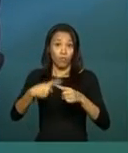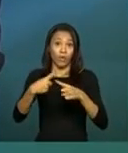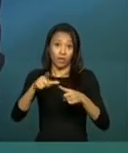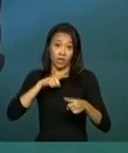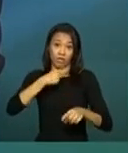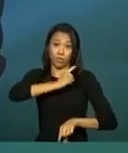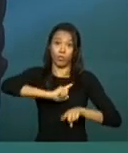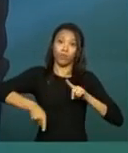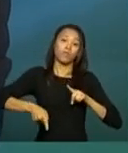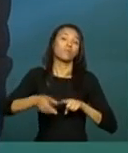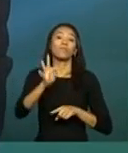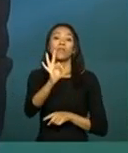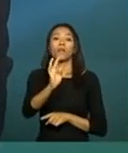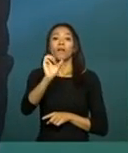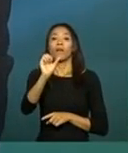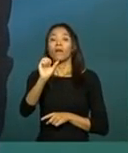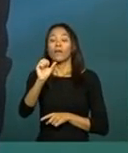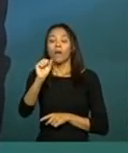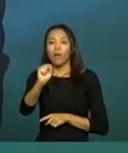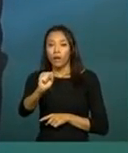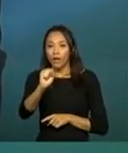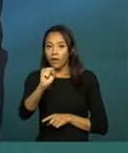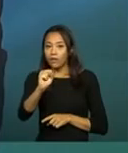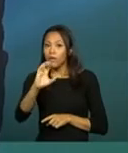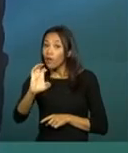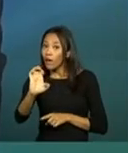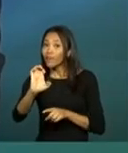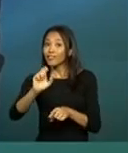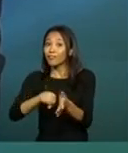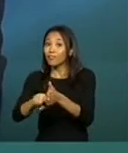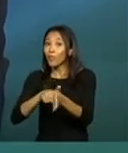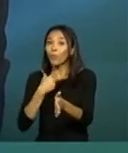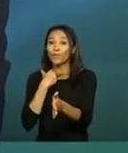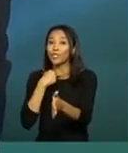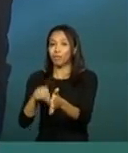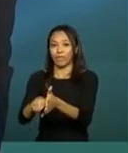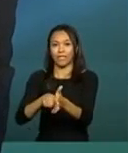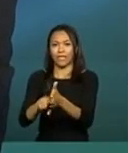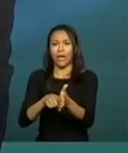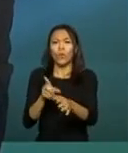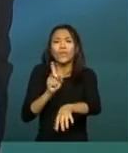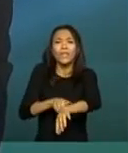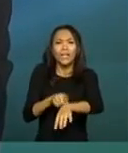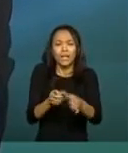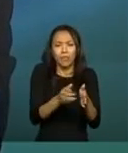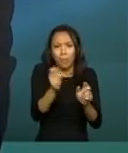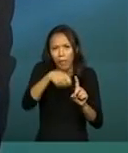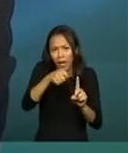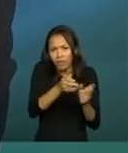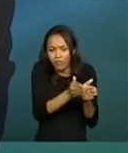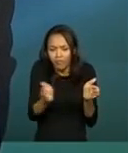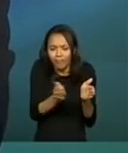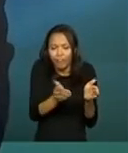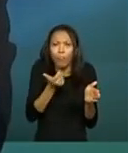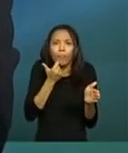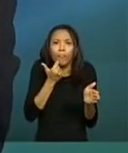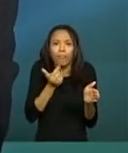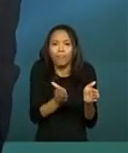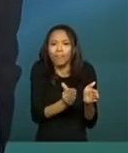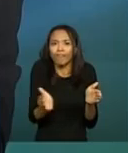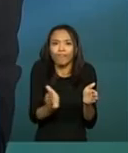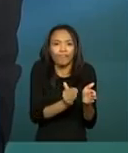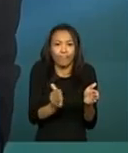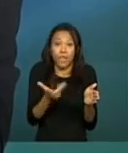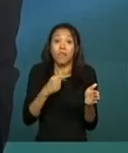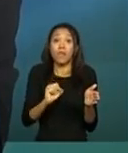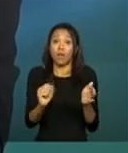do TSE de fazer pesquisas. Então, ela foi feita em um período muito curto, muito mais curto que o anterior. Quem fizer